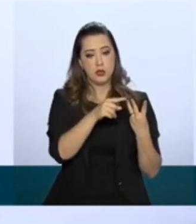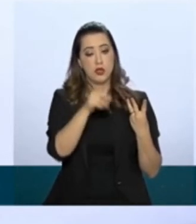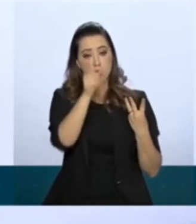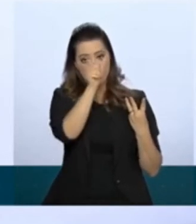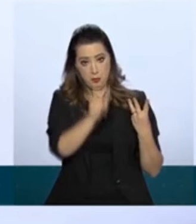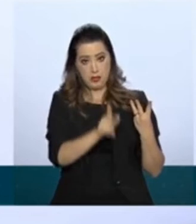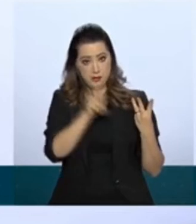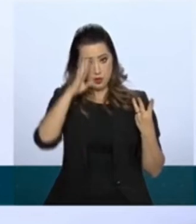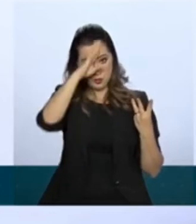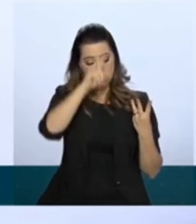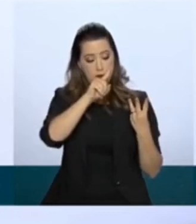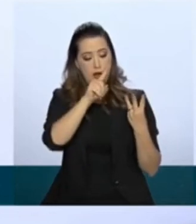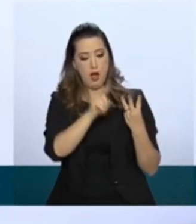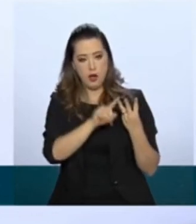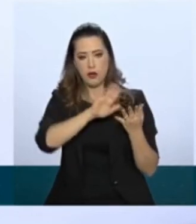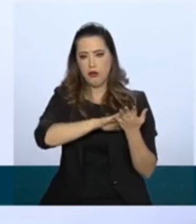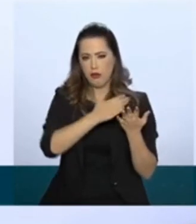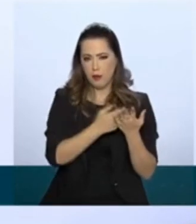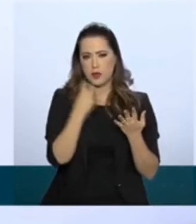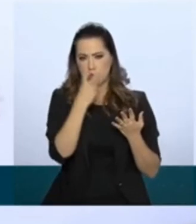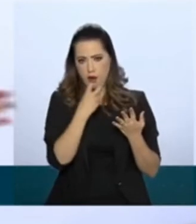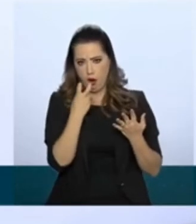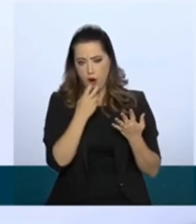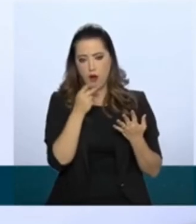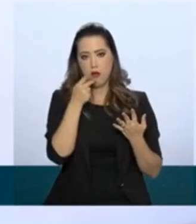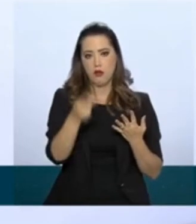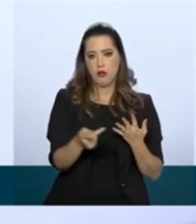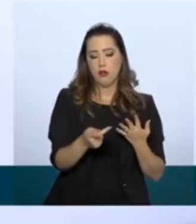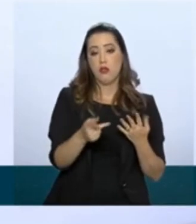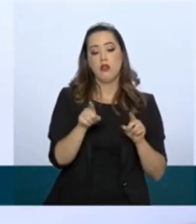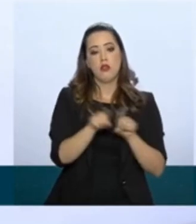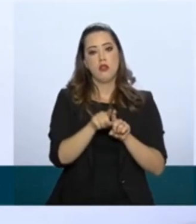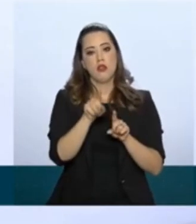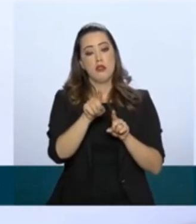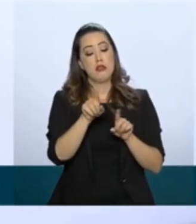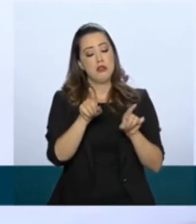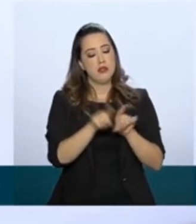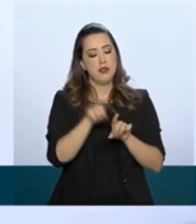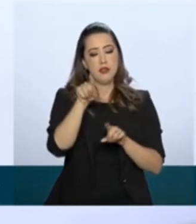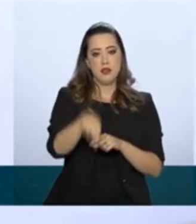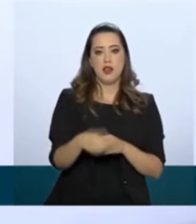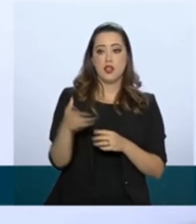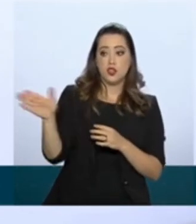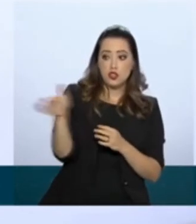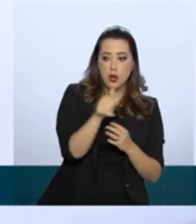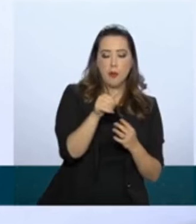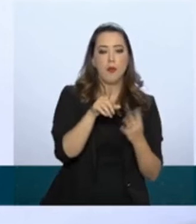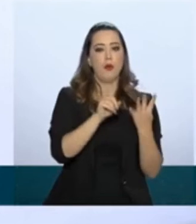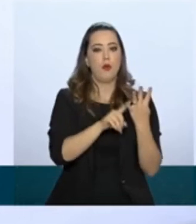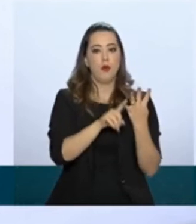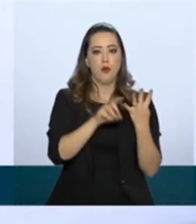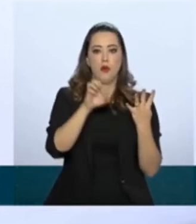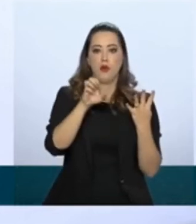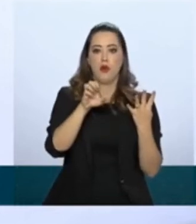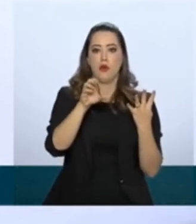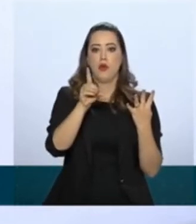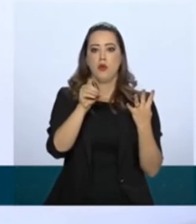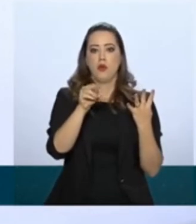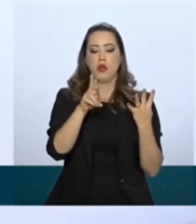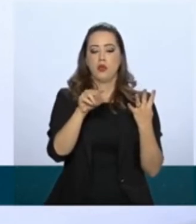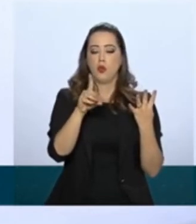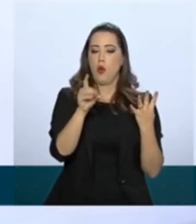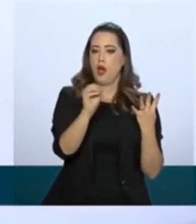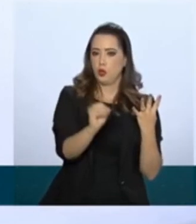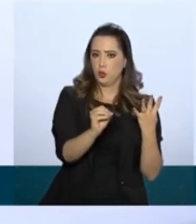A imprensa falou que o Eduardo deixou para trás, ali, para o lado do Ernesto. Não é verdade isso aí. Muito pelo contrário.